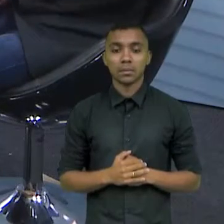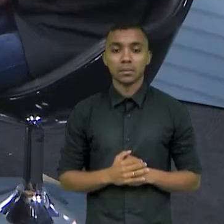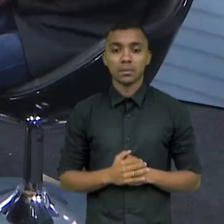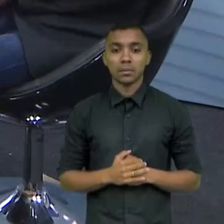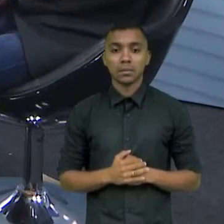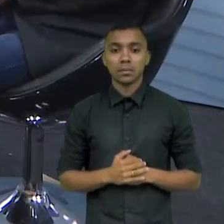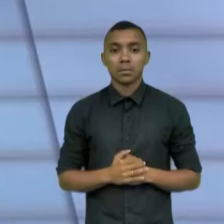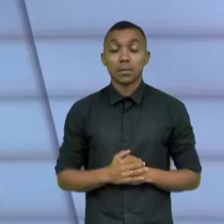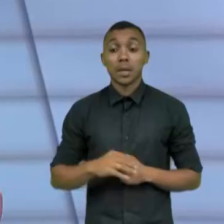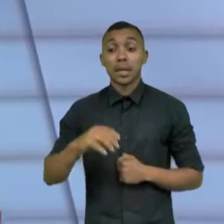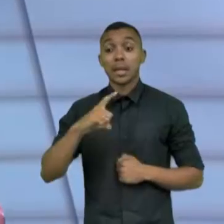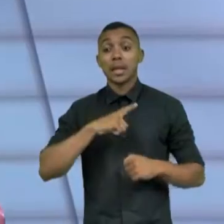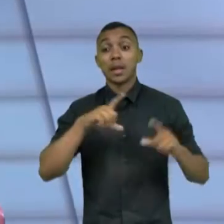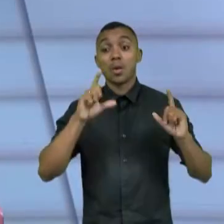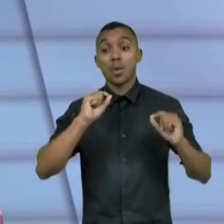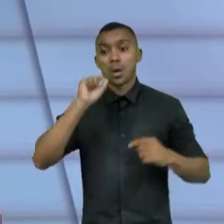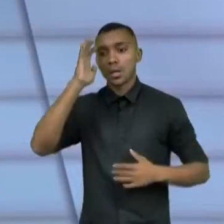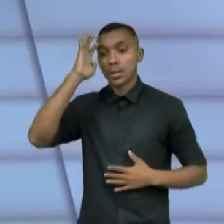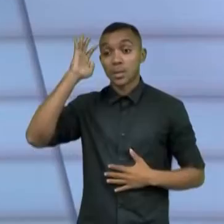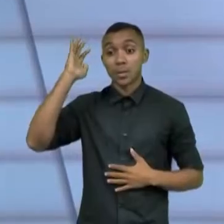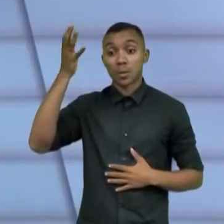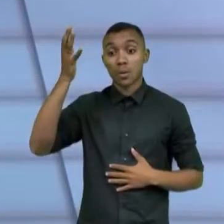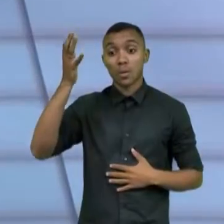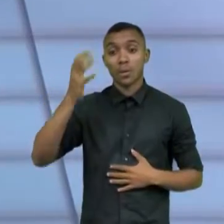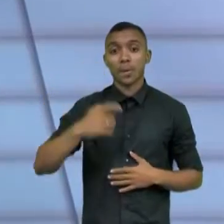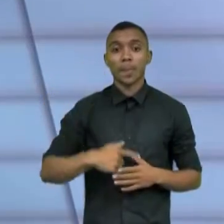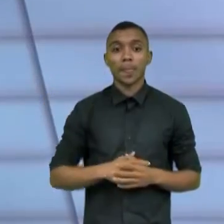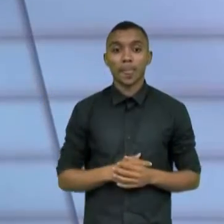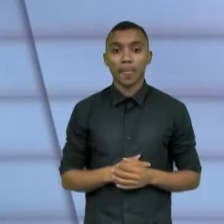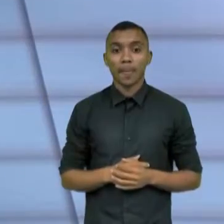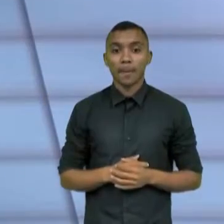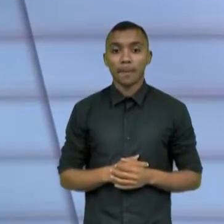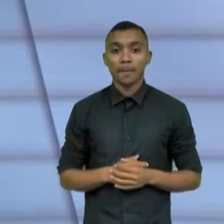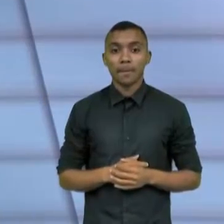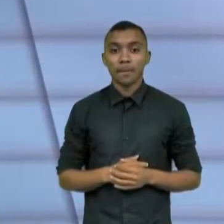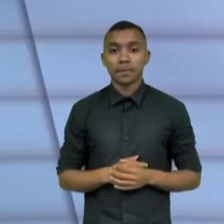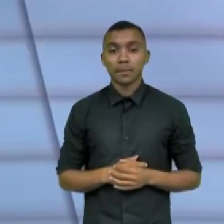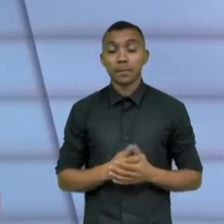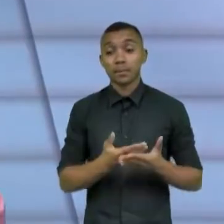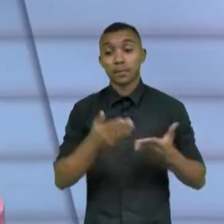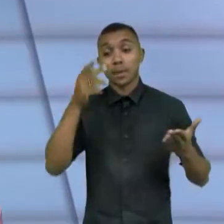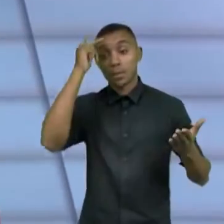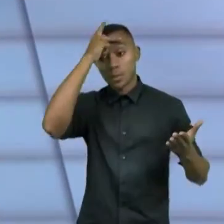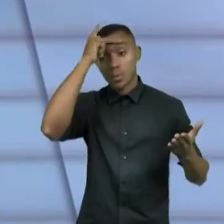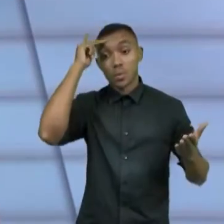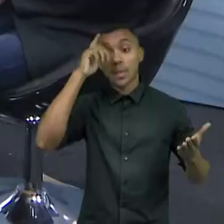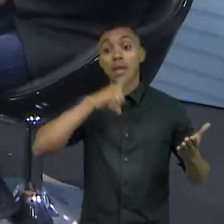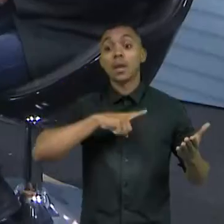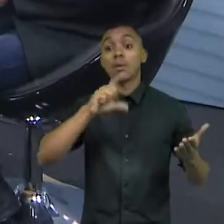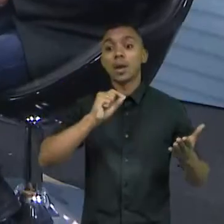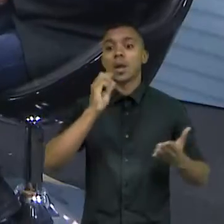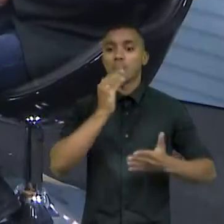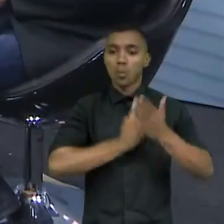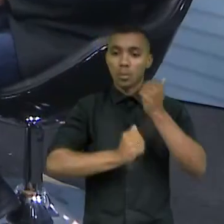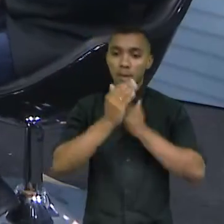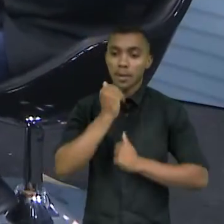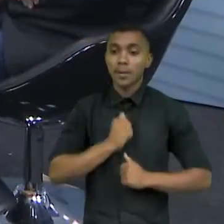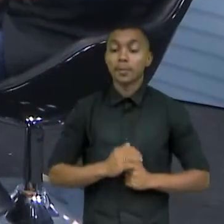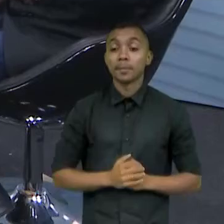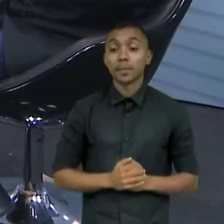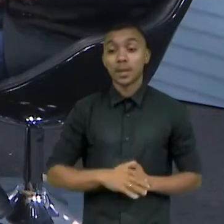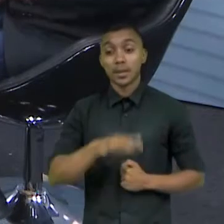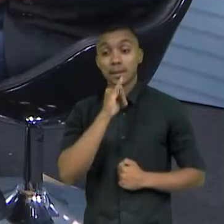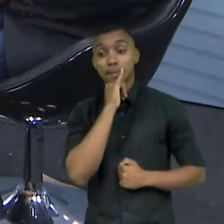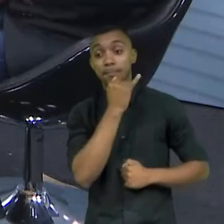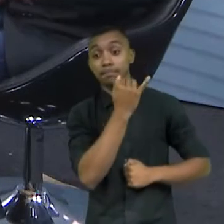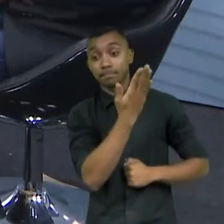a gente tem a solução para um problema que Para um problema social. ...de uma forma sustentável. As pessoas terem alimentação, o almoço ao menos. Imagina